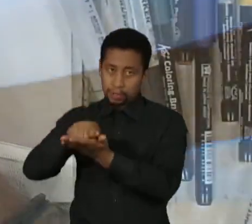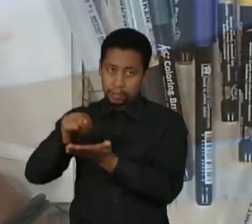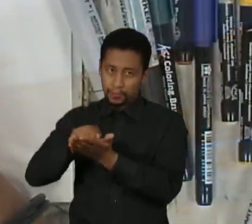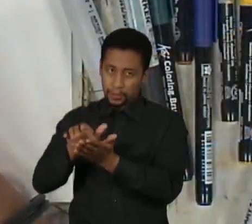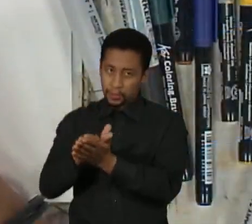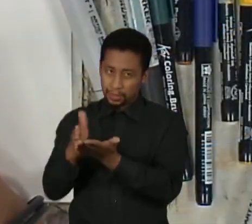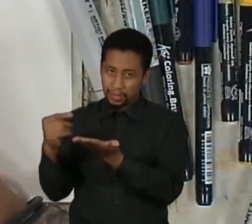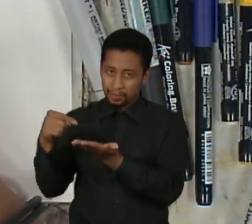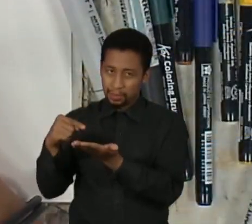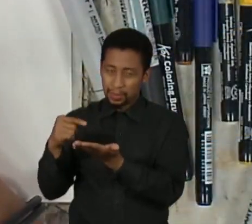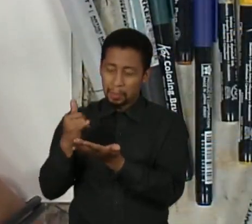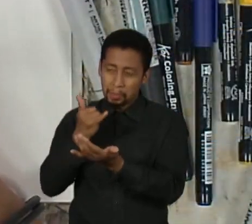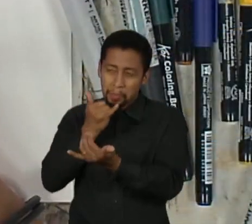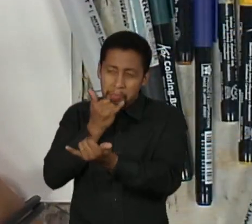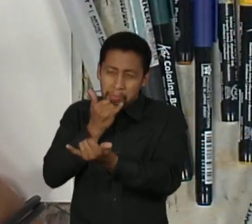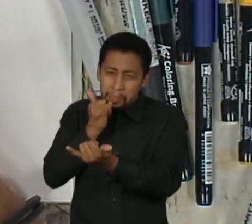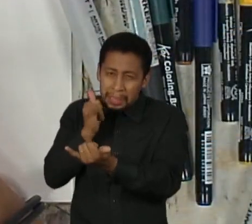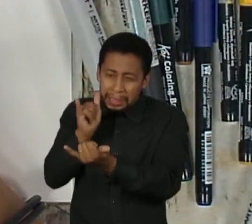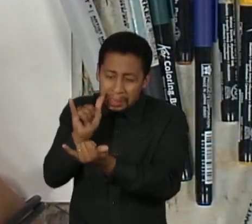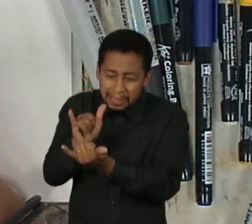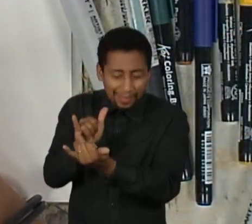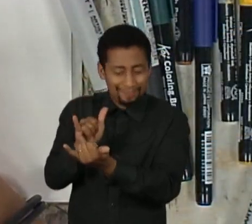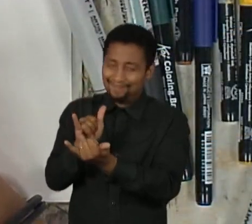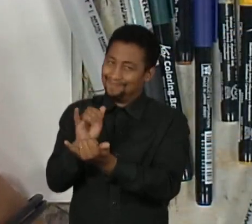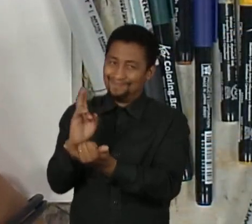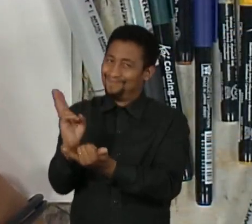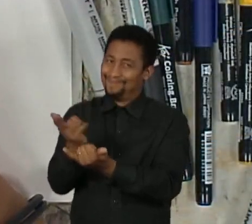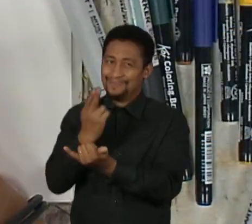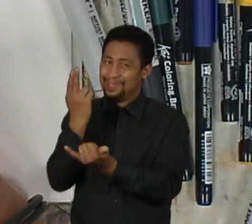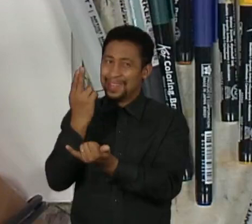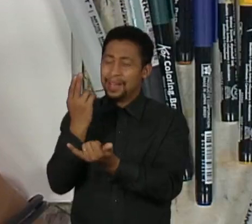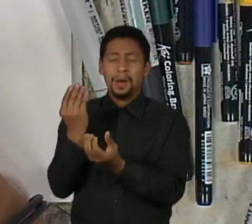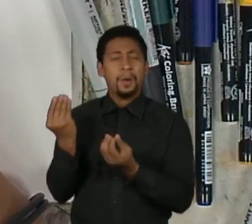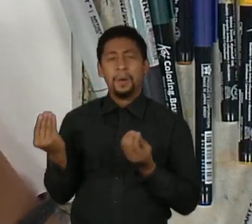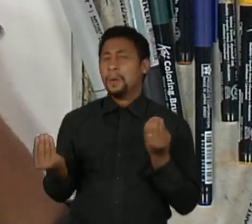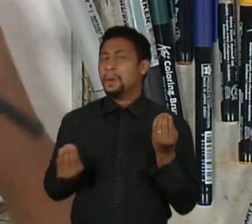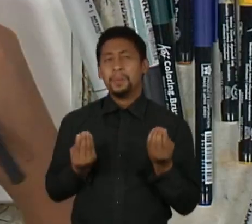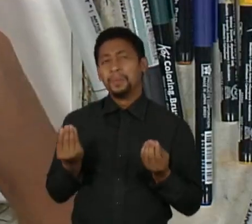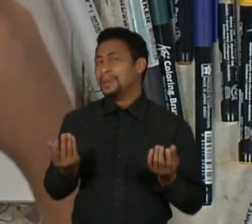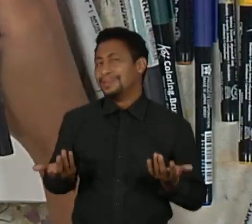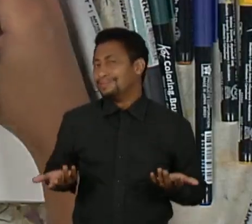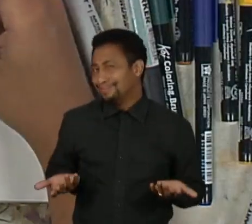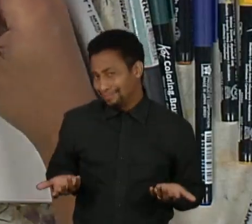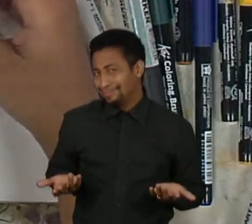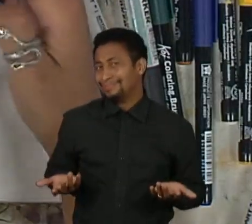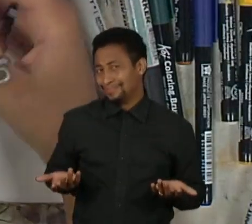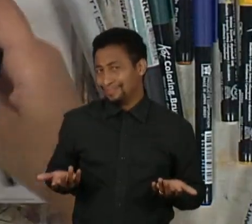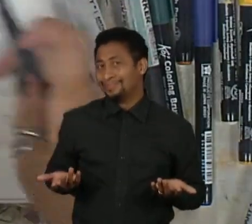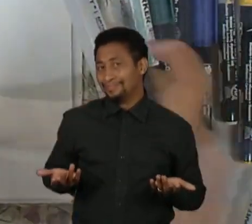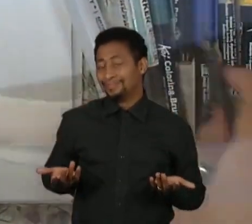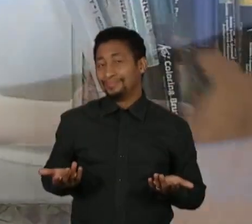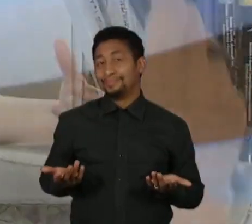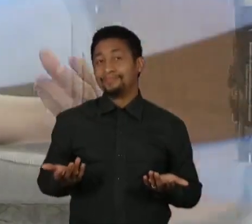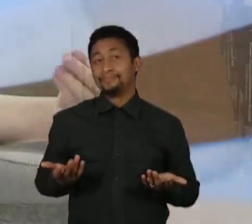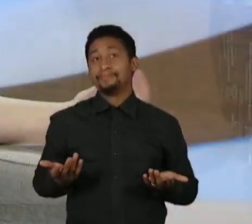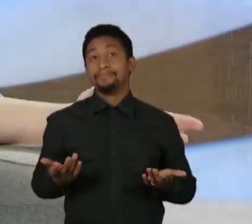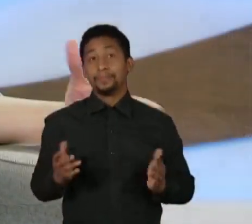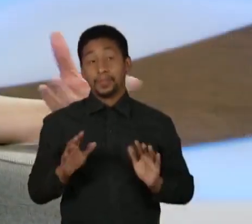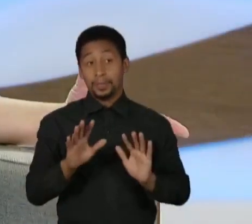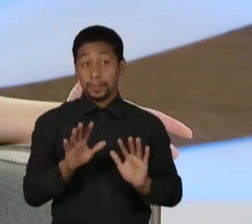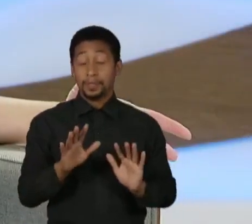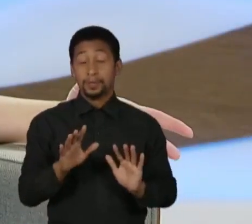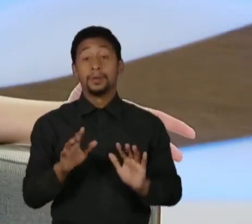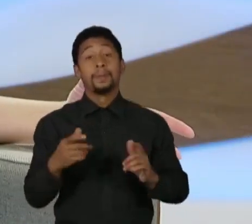Então, como que é isso, né? Perdoar o imperdoável. Bom, a primeira coisa que a gente tem que